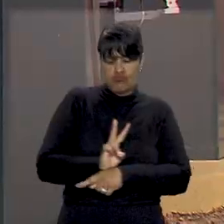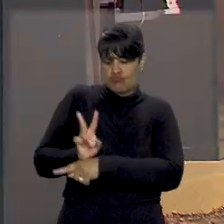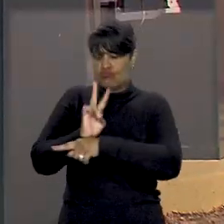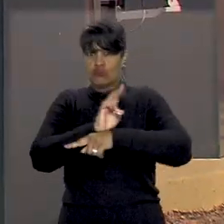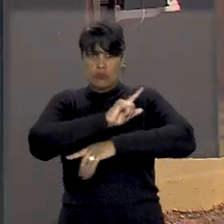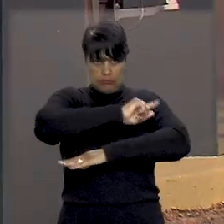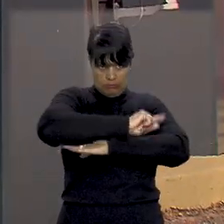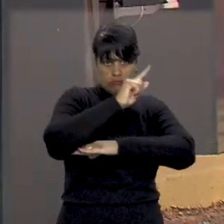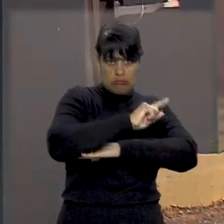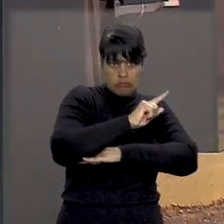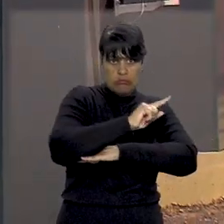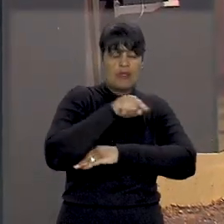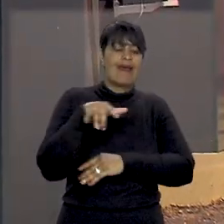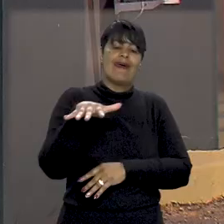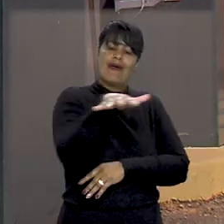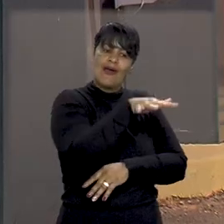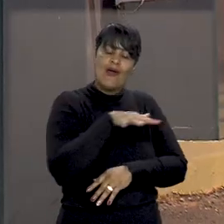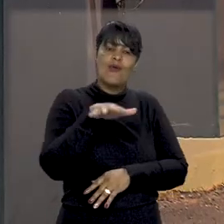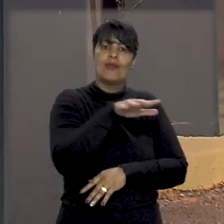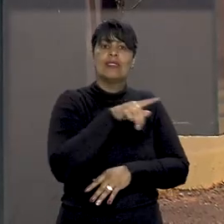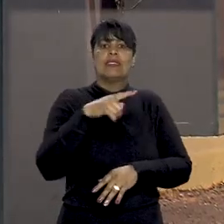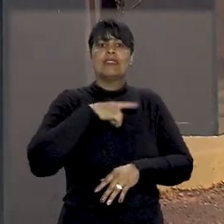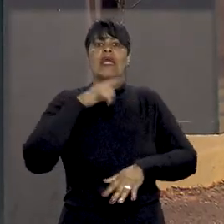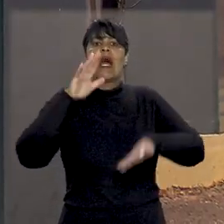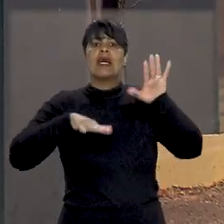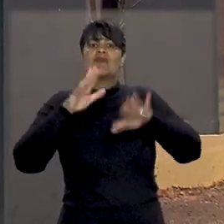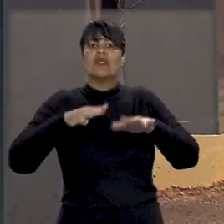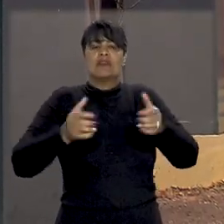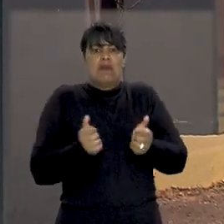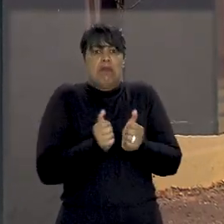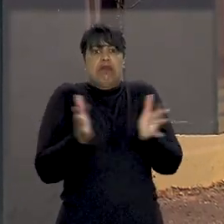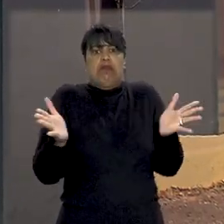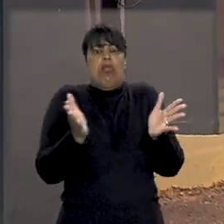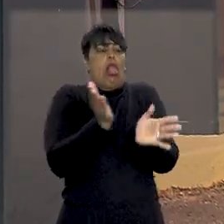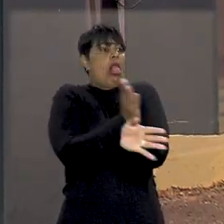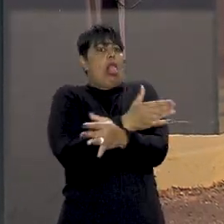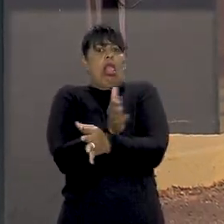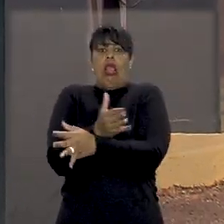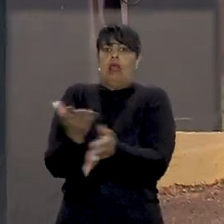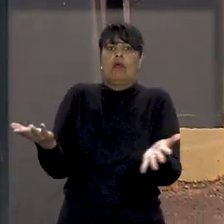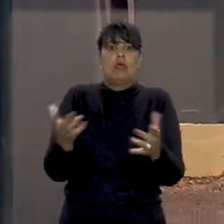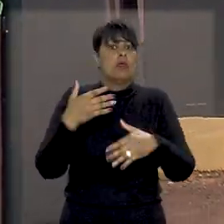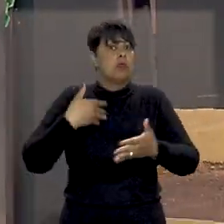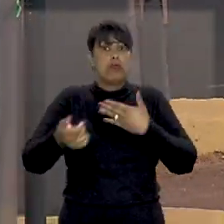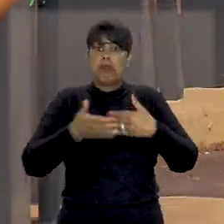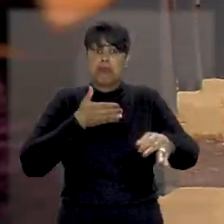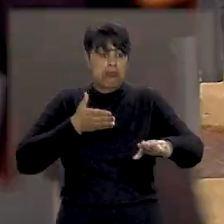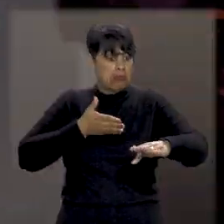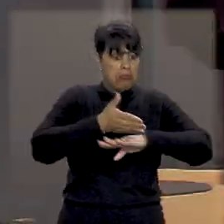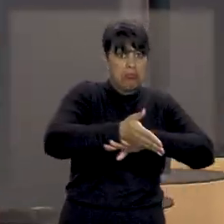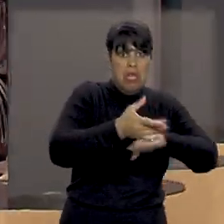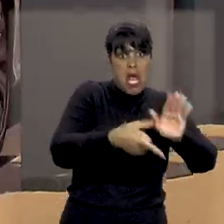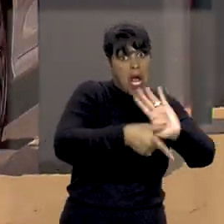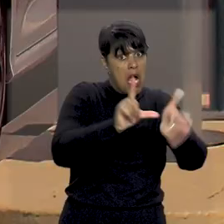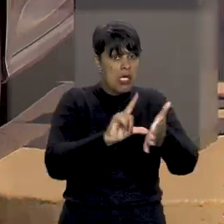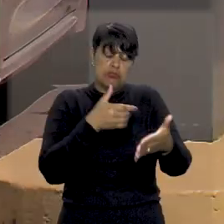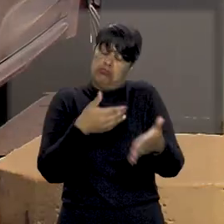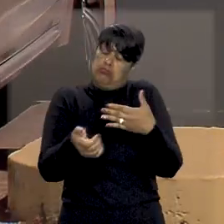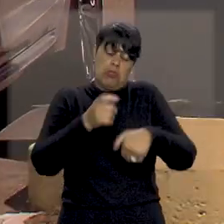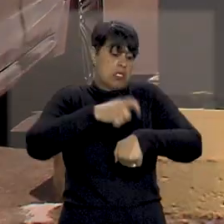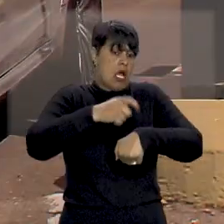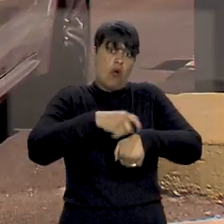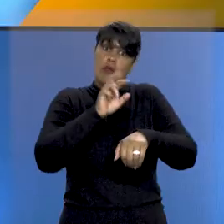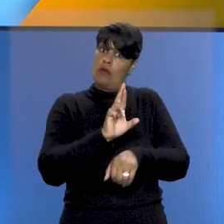estabelecimentos provocam uma sensação de segurança ainda que a cancela não tenha sido ultrapassada no momento do ato